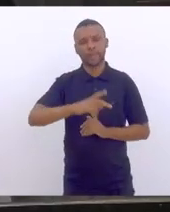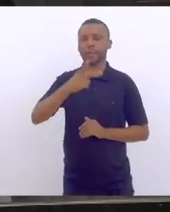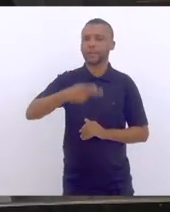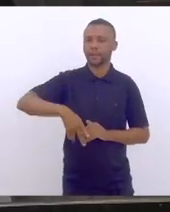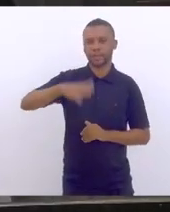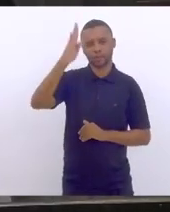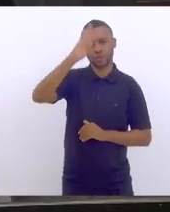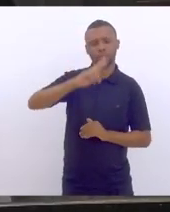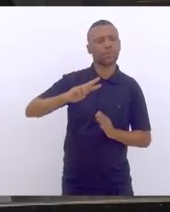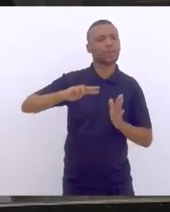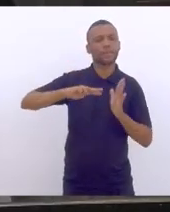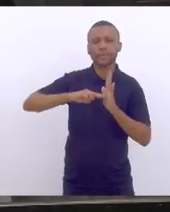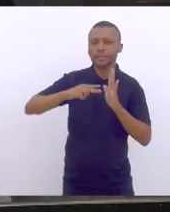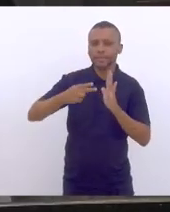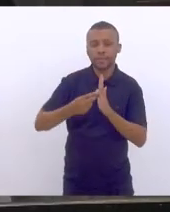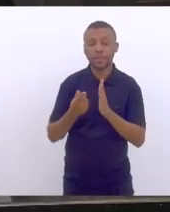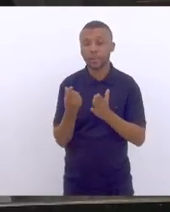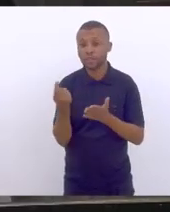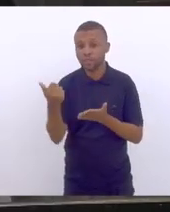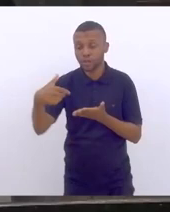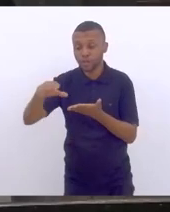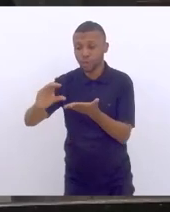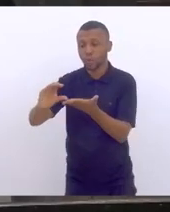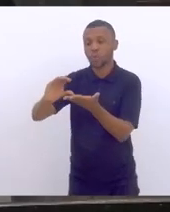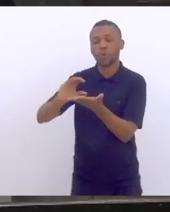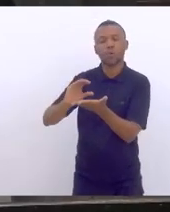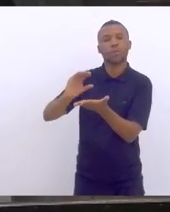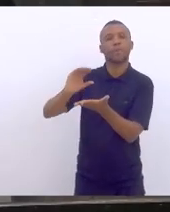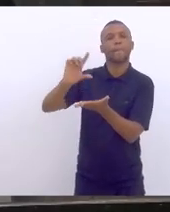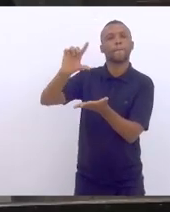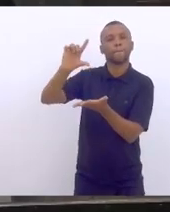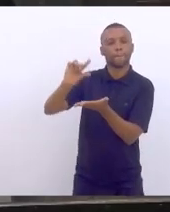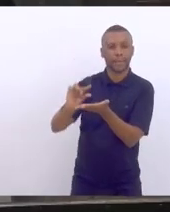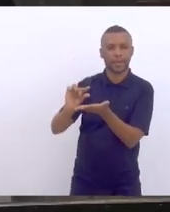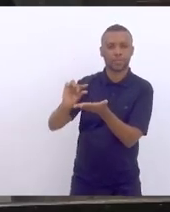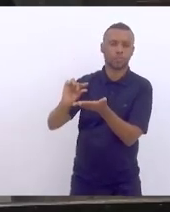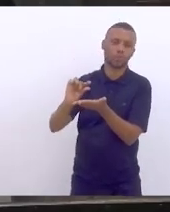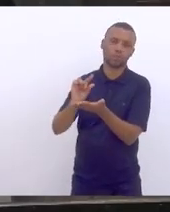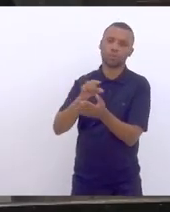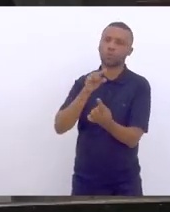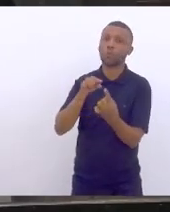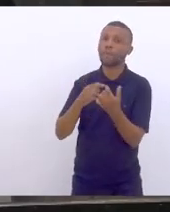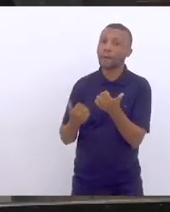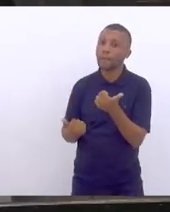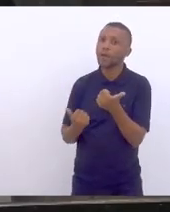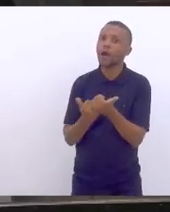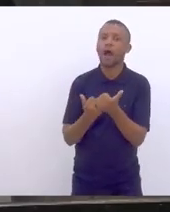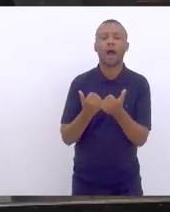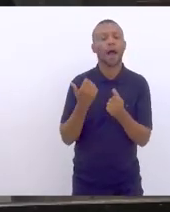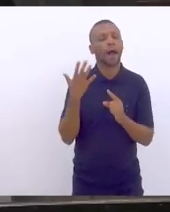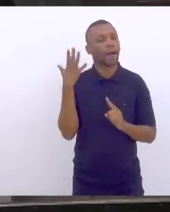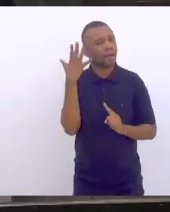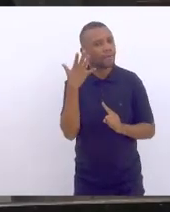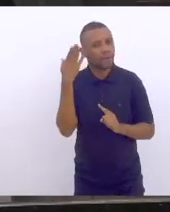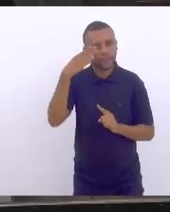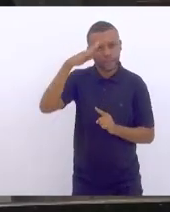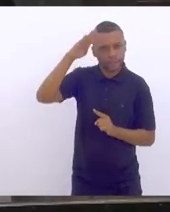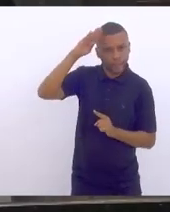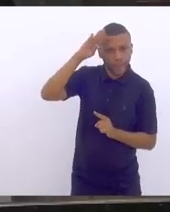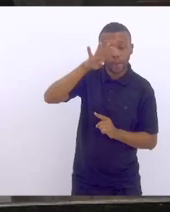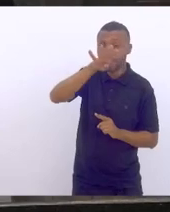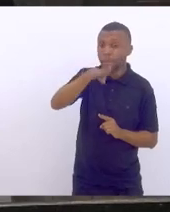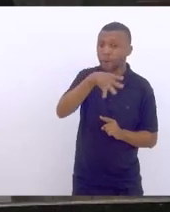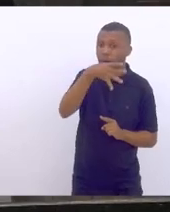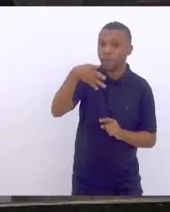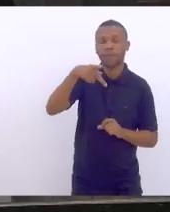menos recursos para apoiar projetos de pesquisa, para apoiar eventos acadêmicos, para apoiar programas de pós